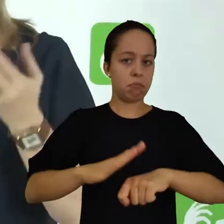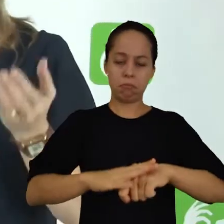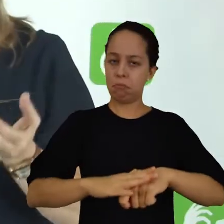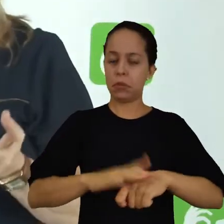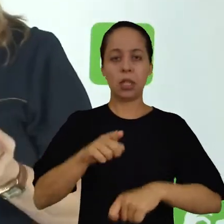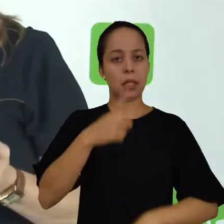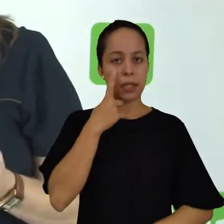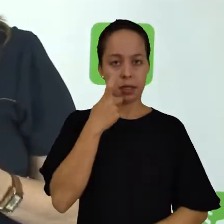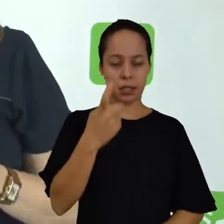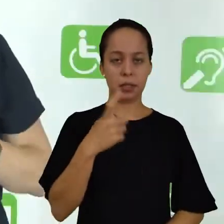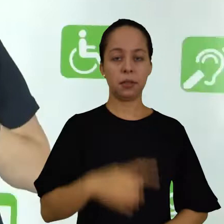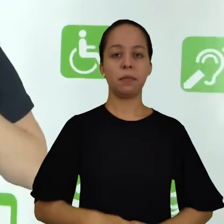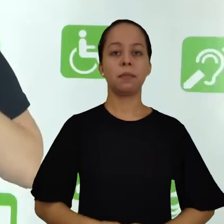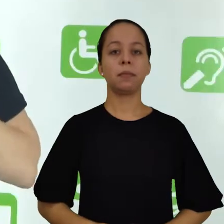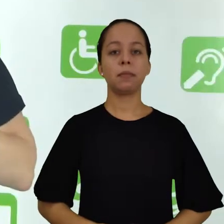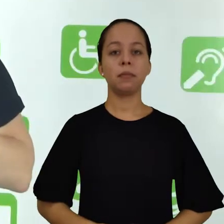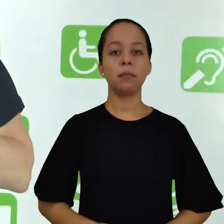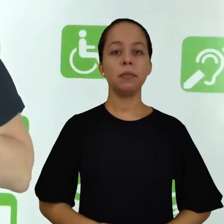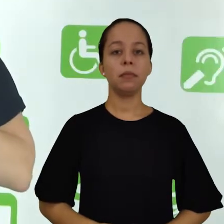pode ser interessante.